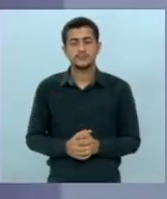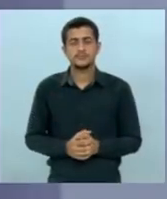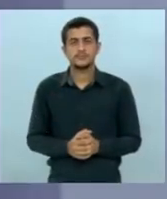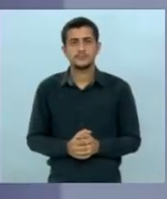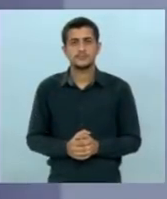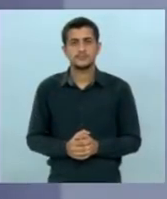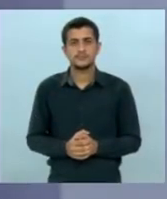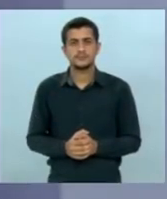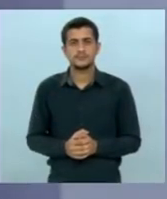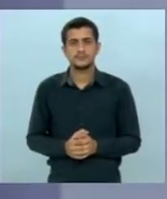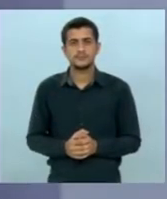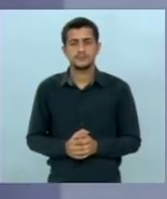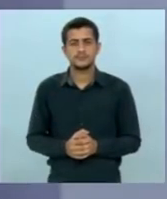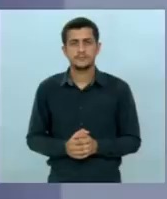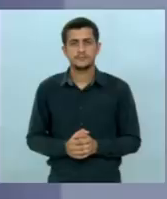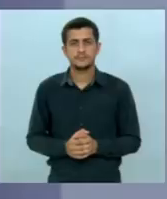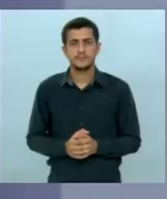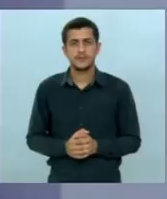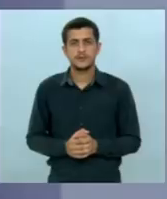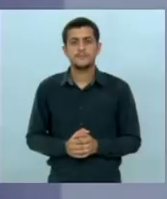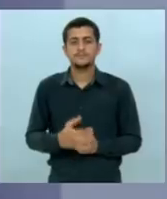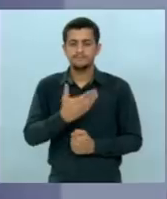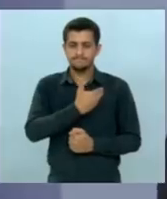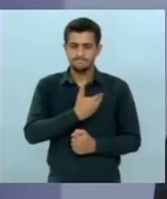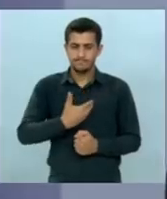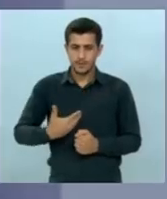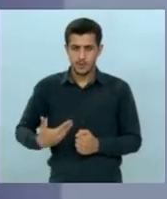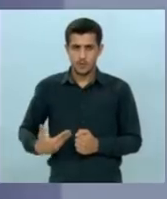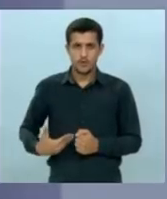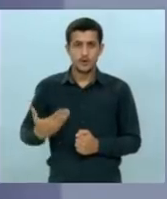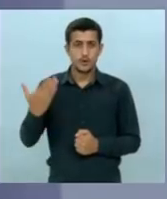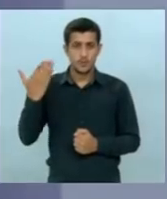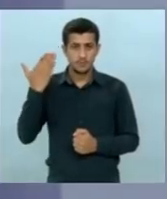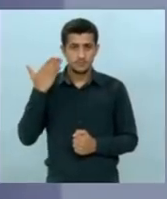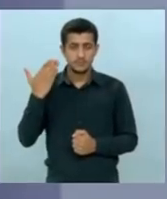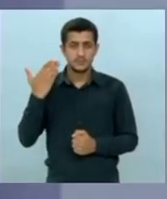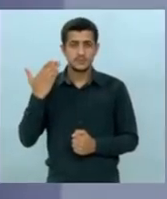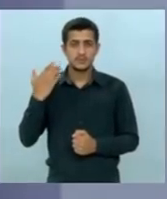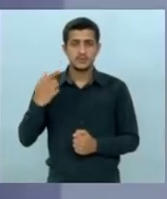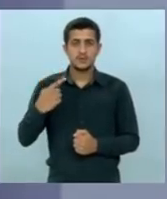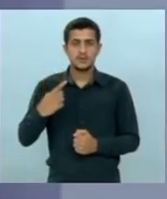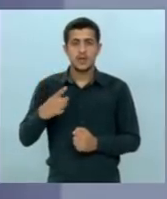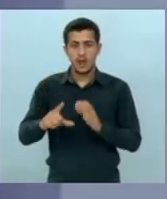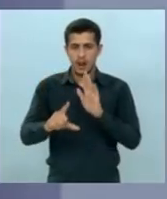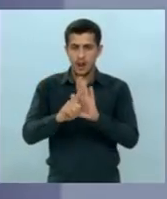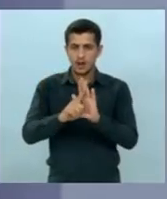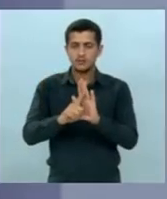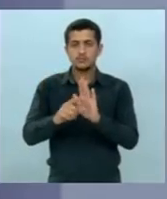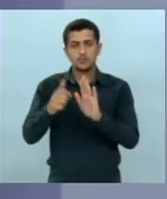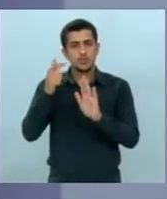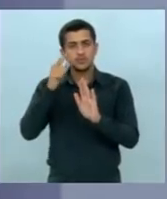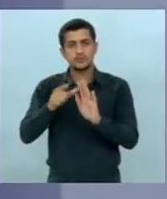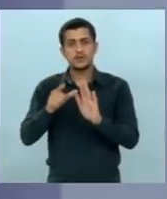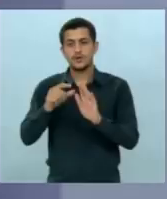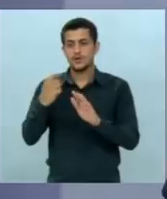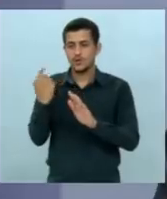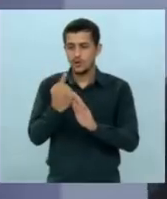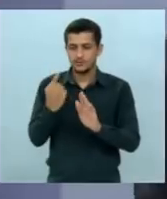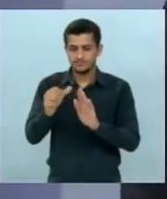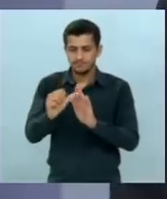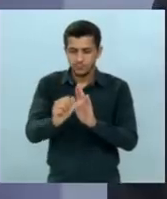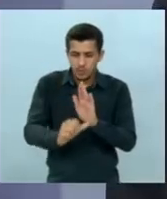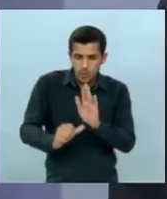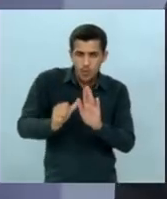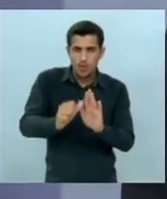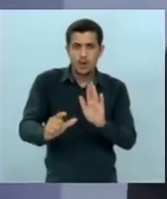candidato o governo anterior aprovou a lei e nós mudamos a lei para poder pagar o